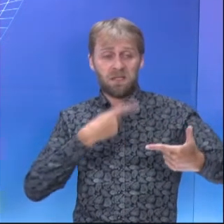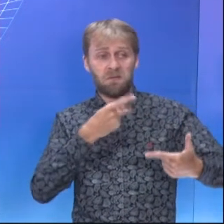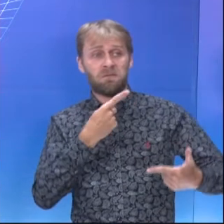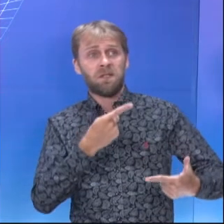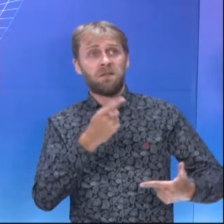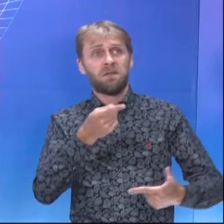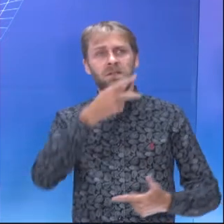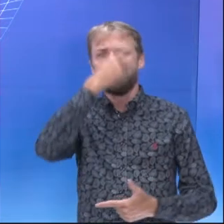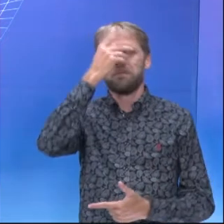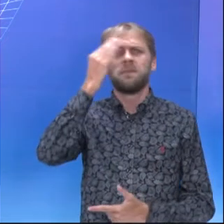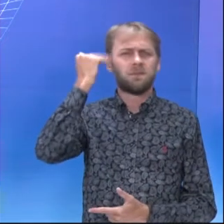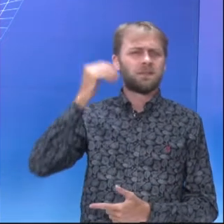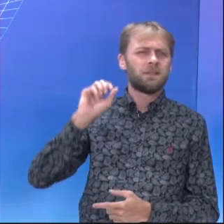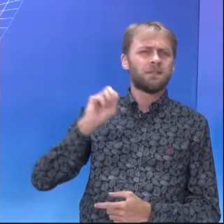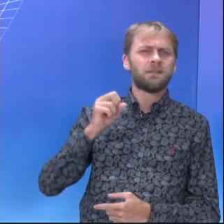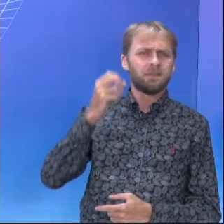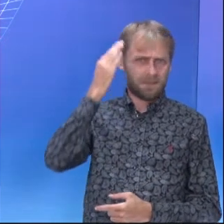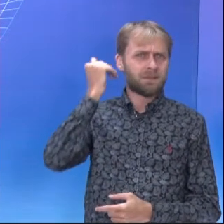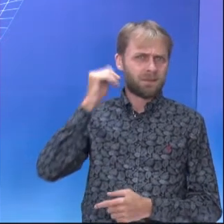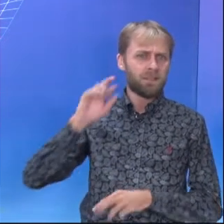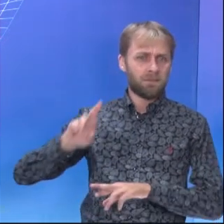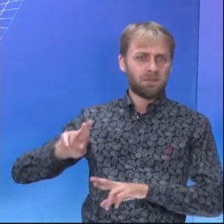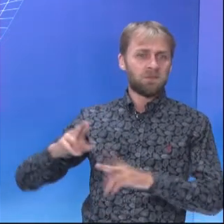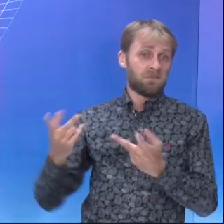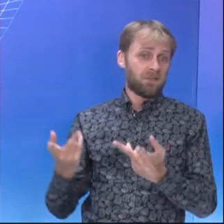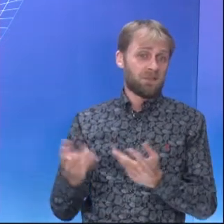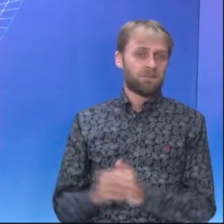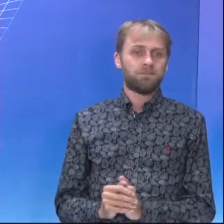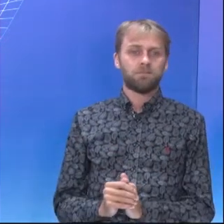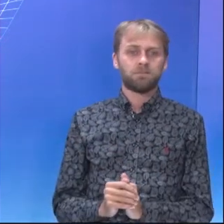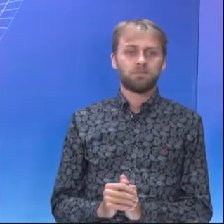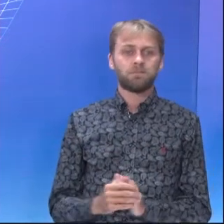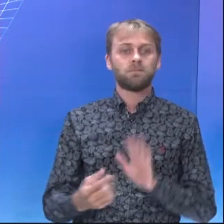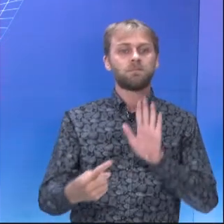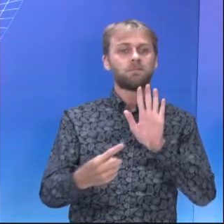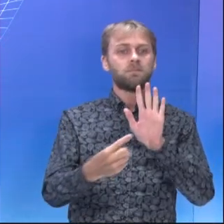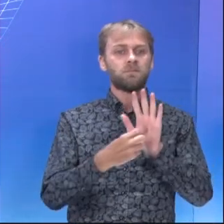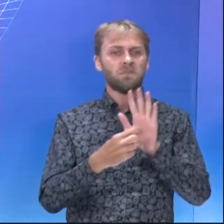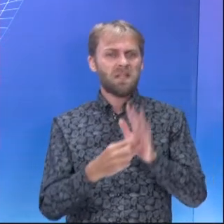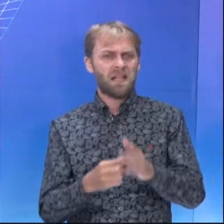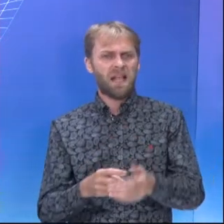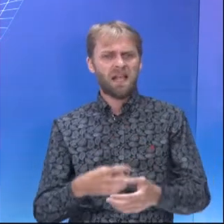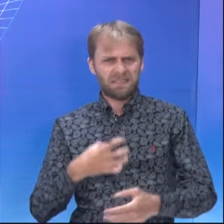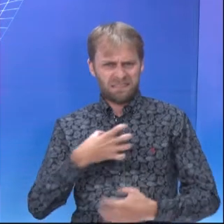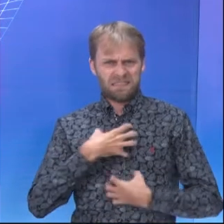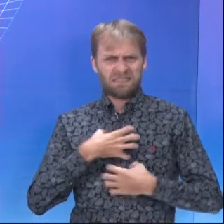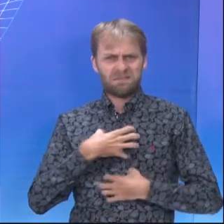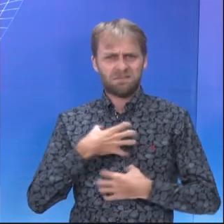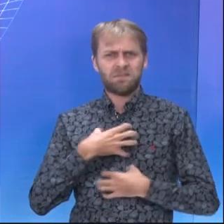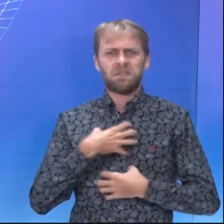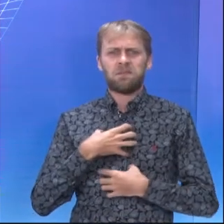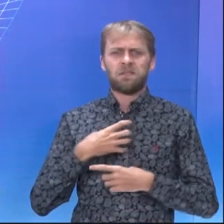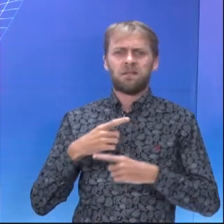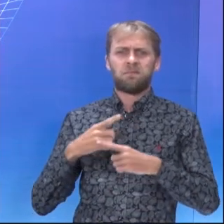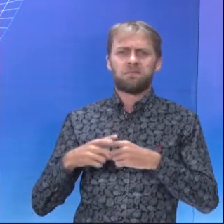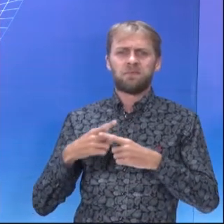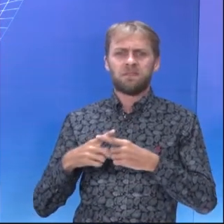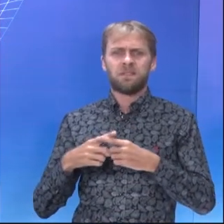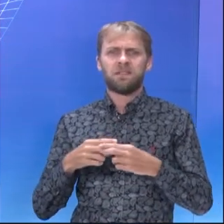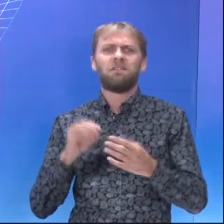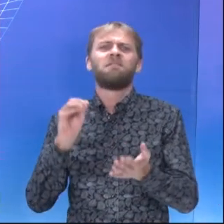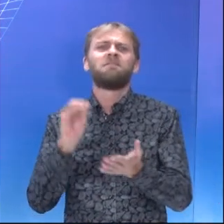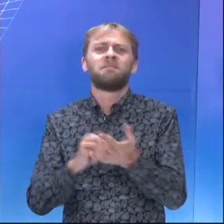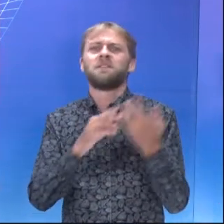pessoa sabe que aconteceu de outra forma. Não sei ainda. Letra D. Expor sua indignação com a